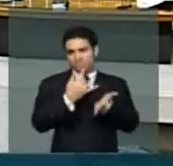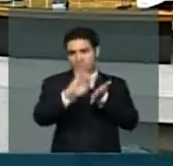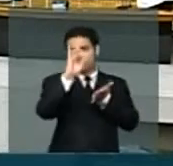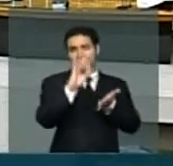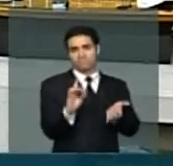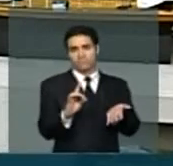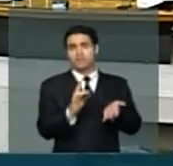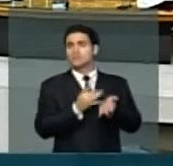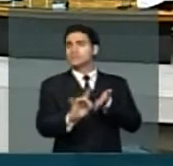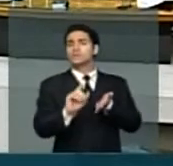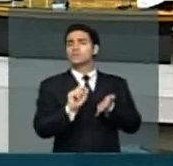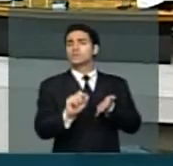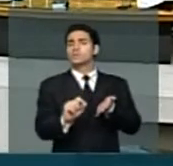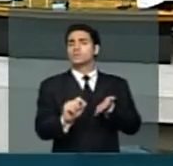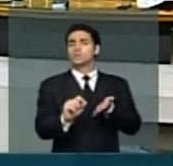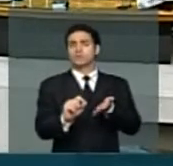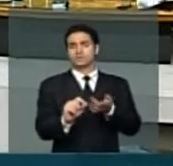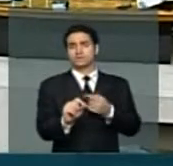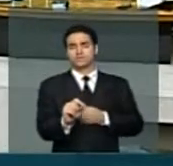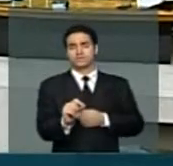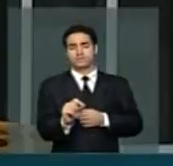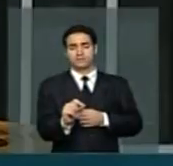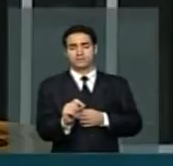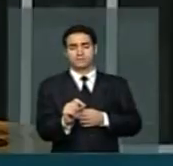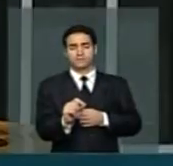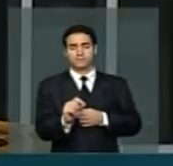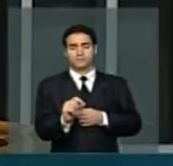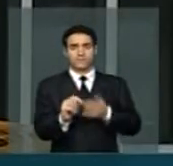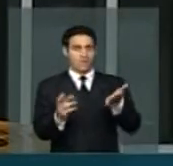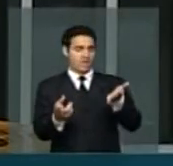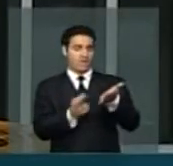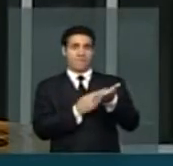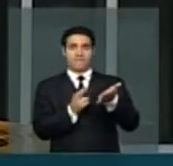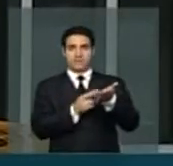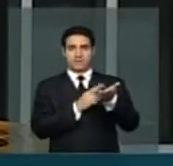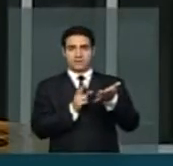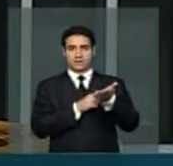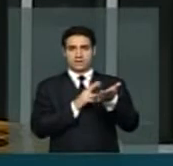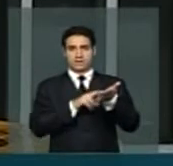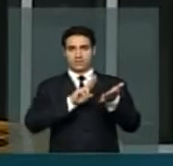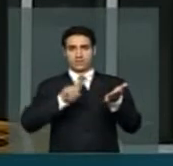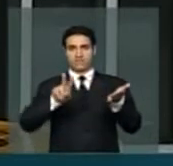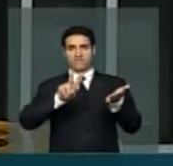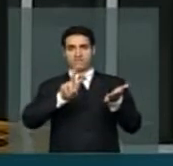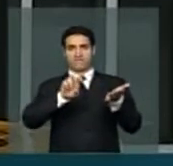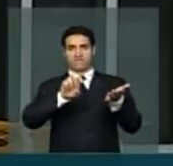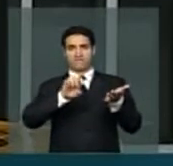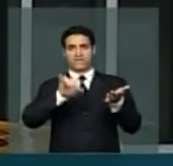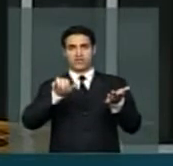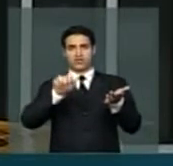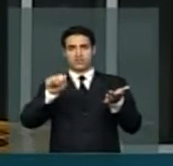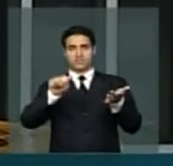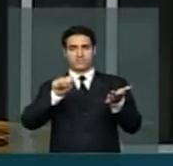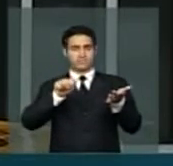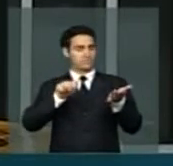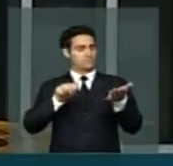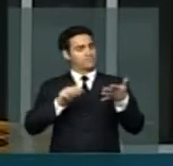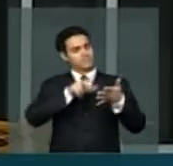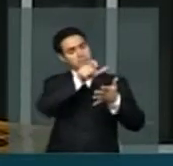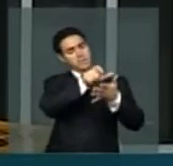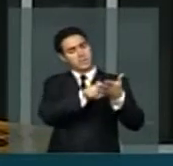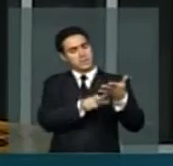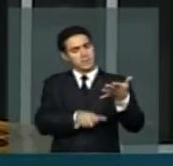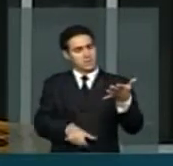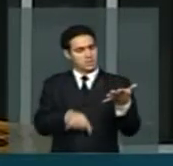A versão que a revista Veja faz acerca